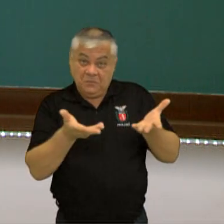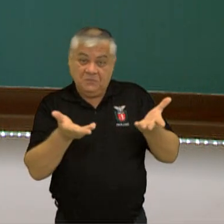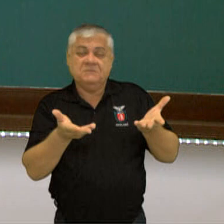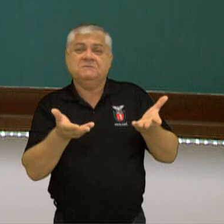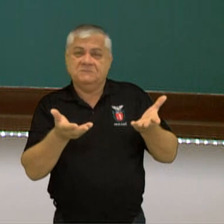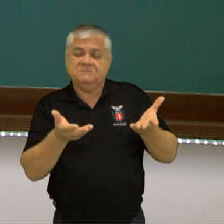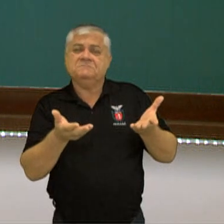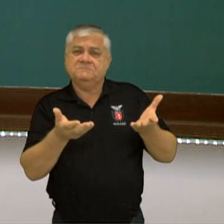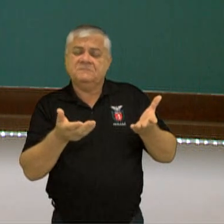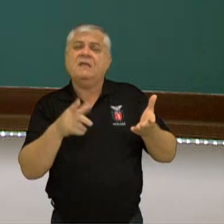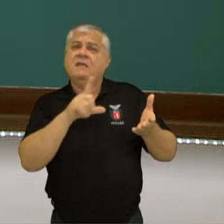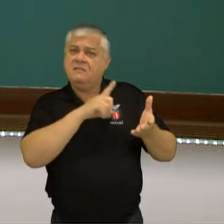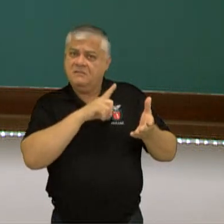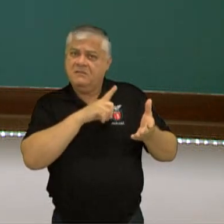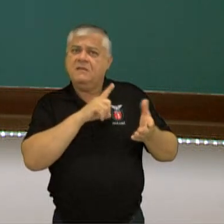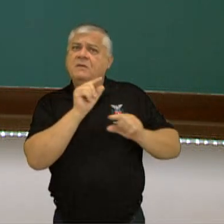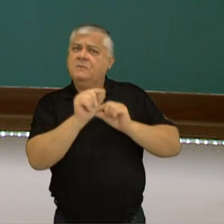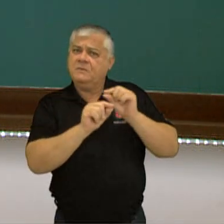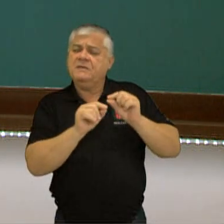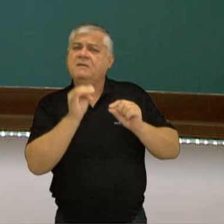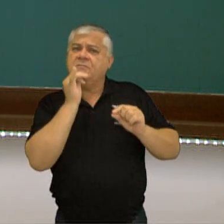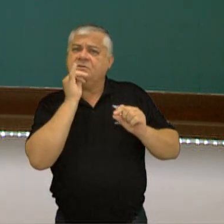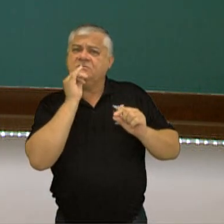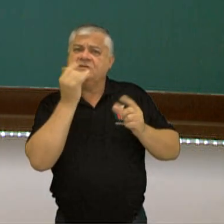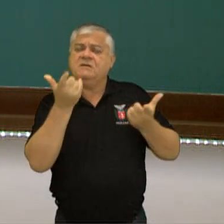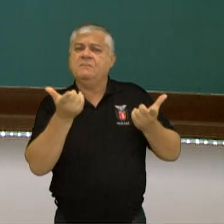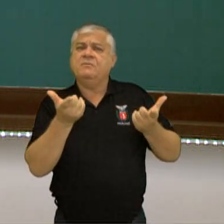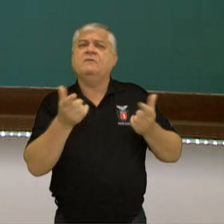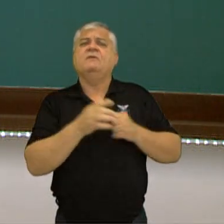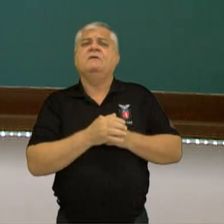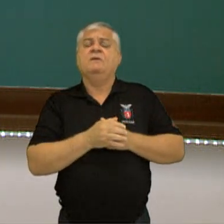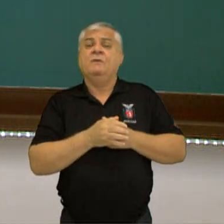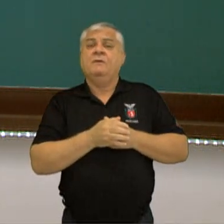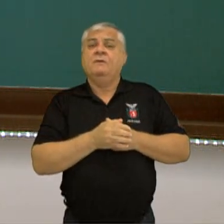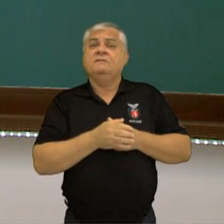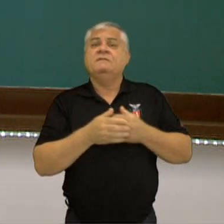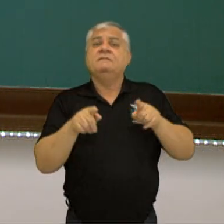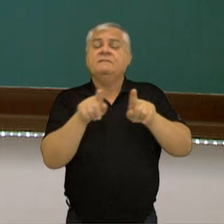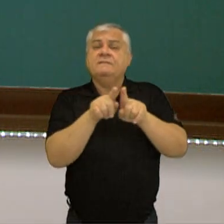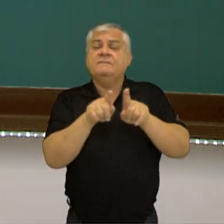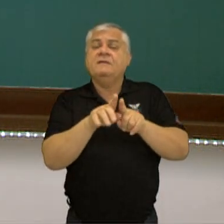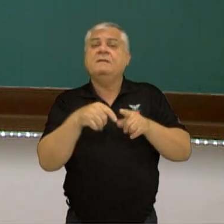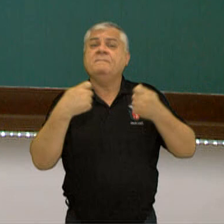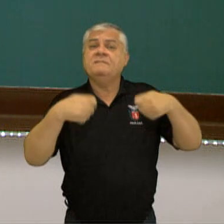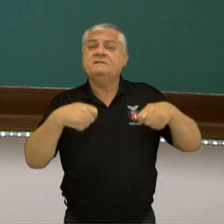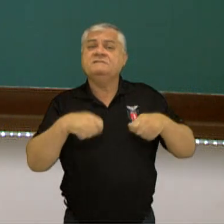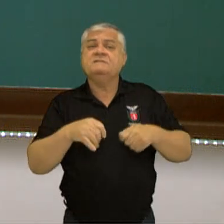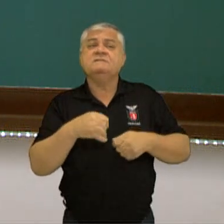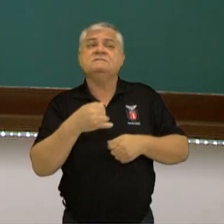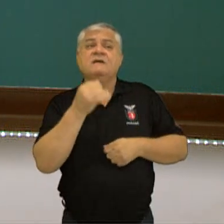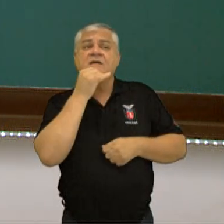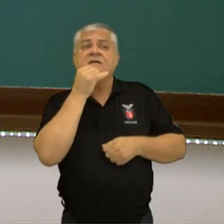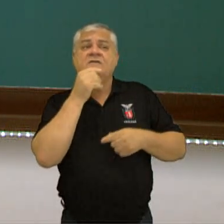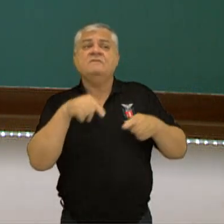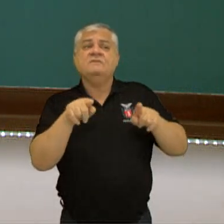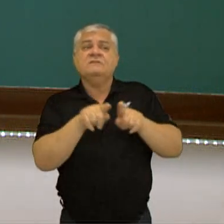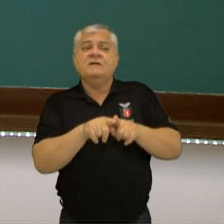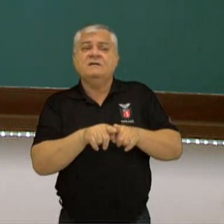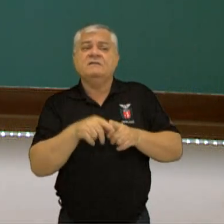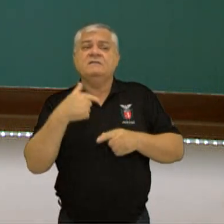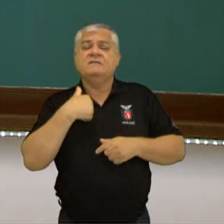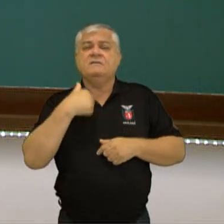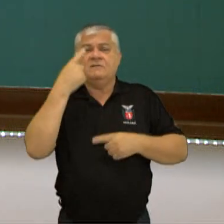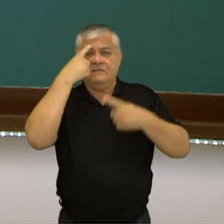que a gente tem nessa concepção nos dias atuais, né? Que a gente precisa ter e voltar. Então essa